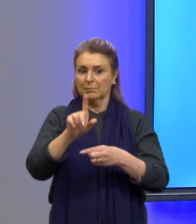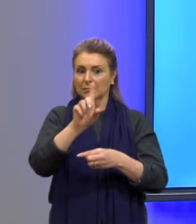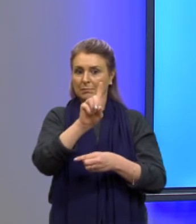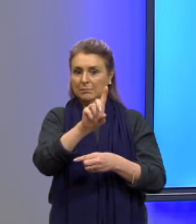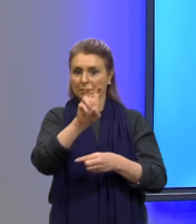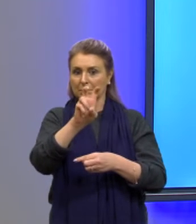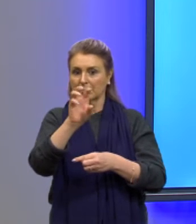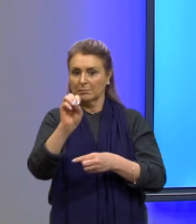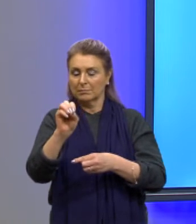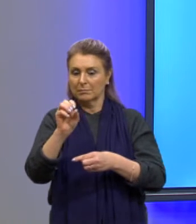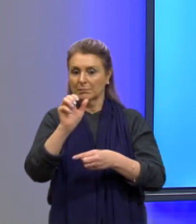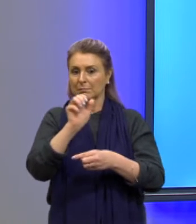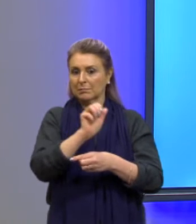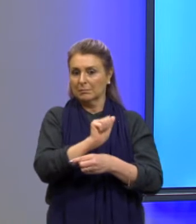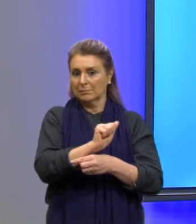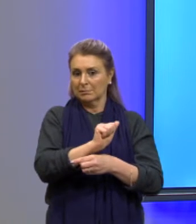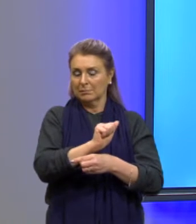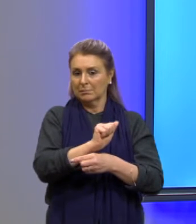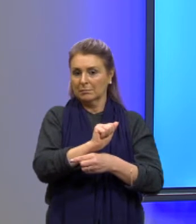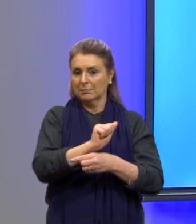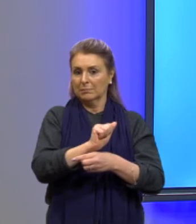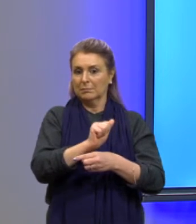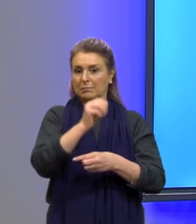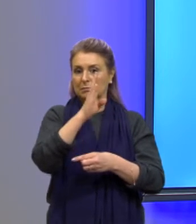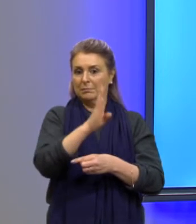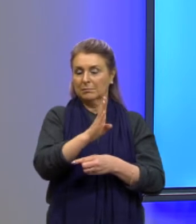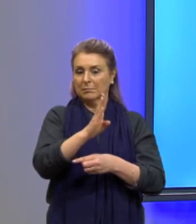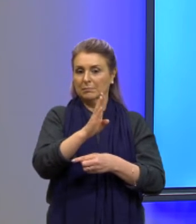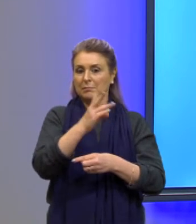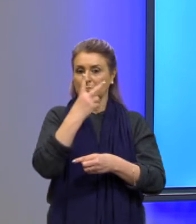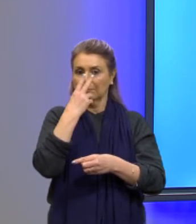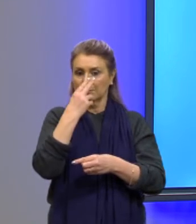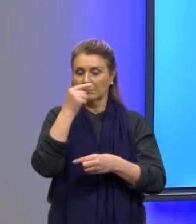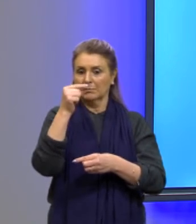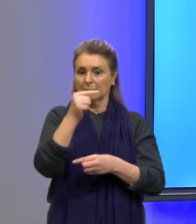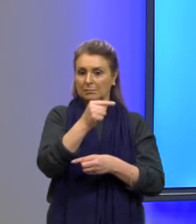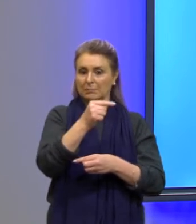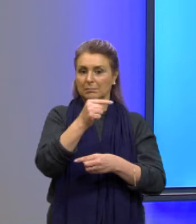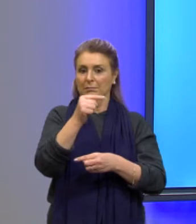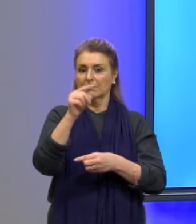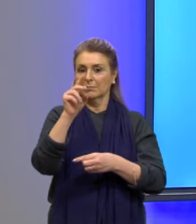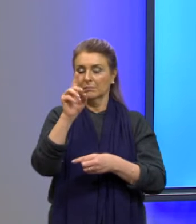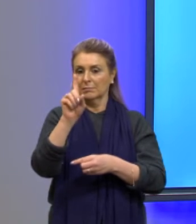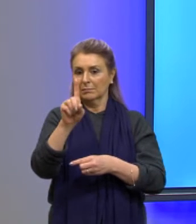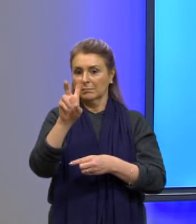150A. B igual a menos 150A. E